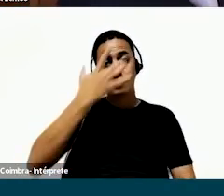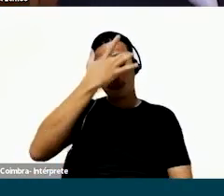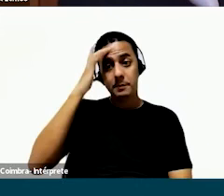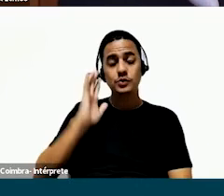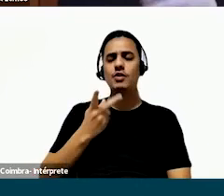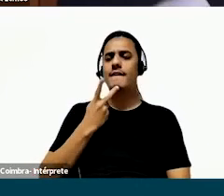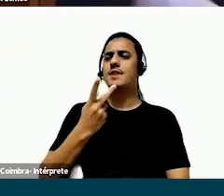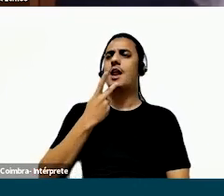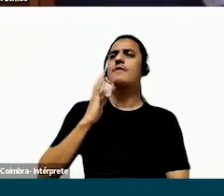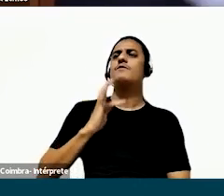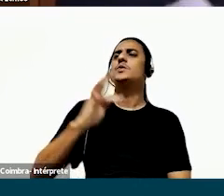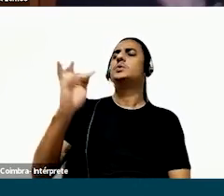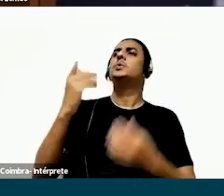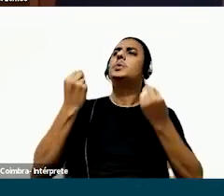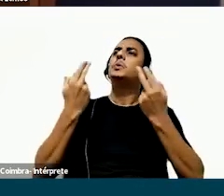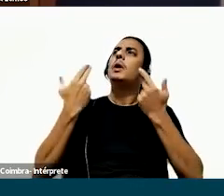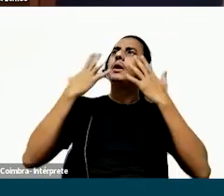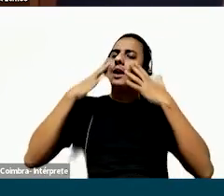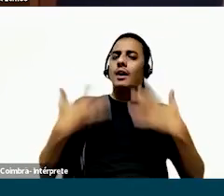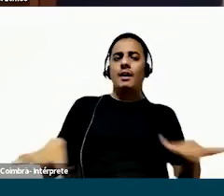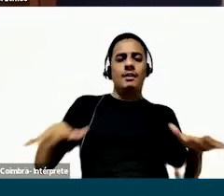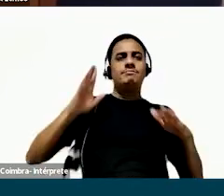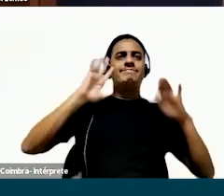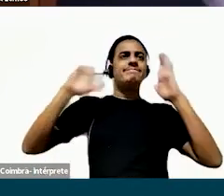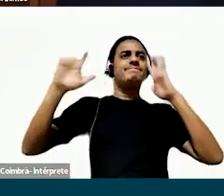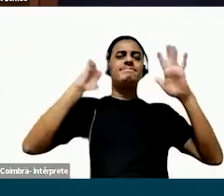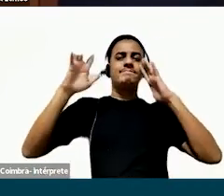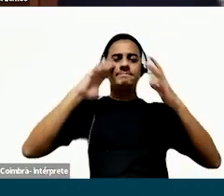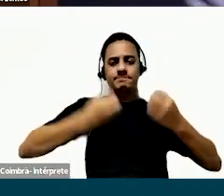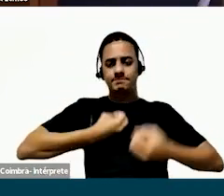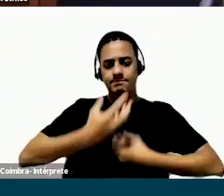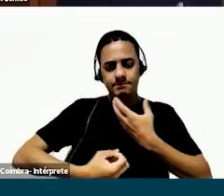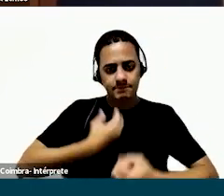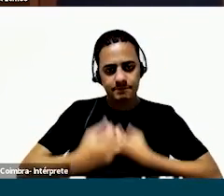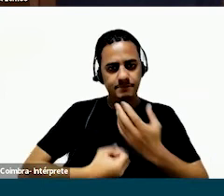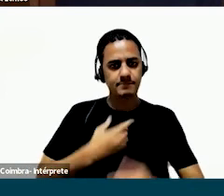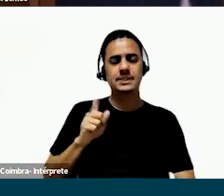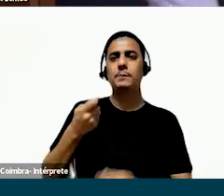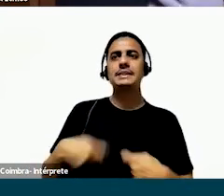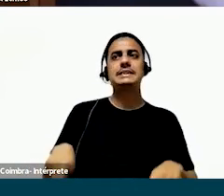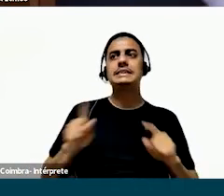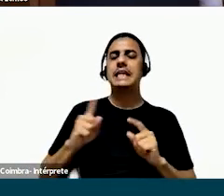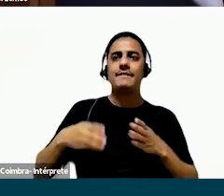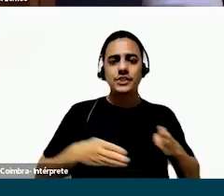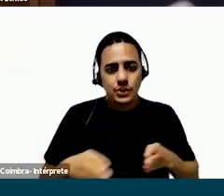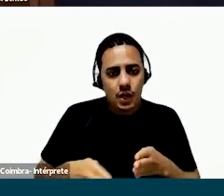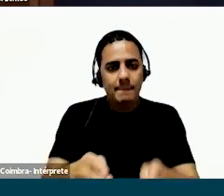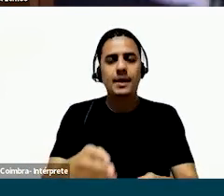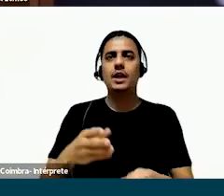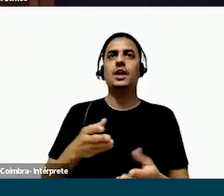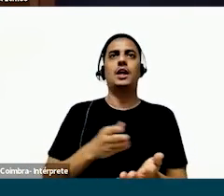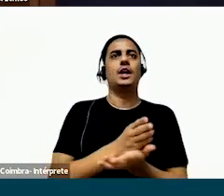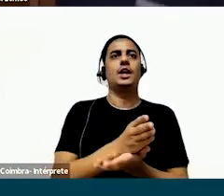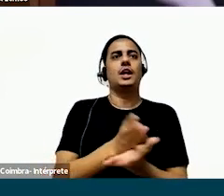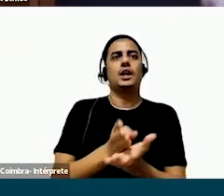as questões, as pessoas já falavam do futuro de uma maneira muito natural, porque elas já viam usando a imaginação, né? Então, sem precisar tanto de um